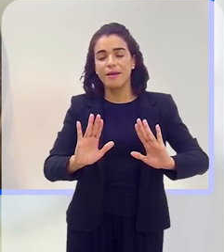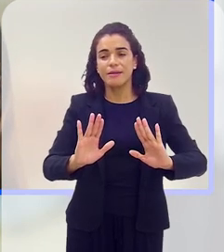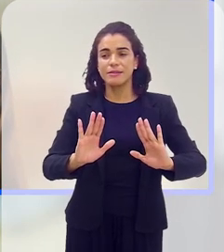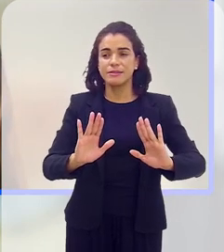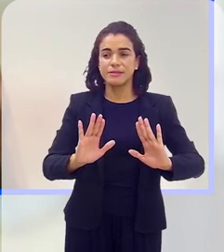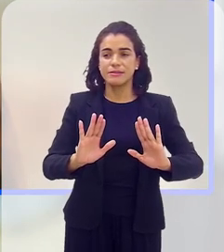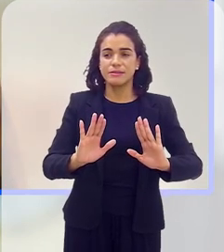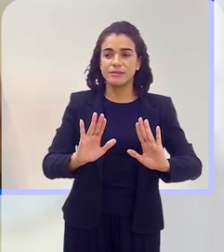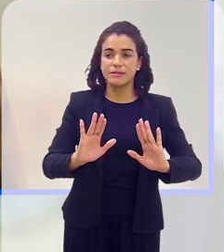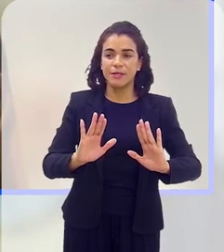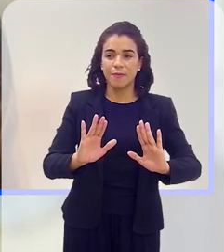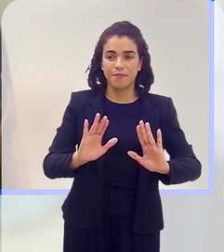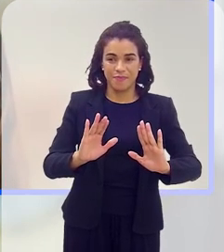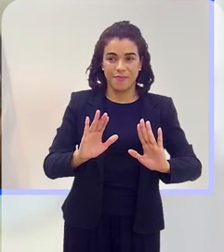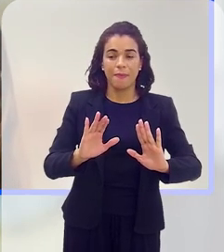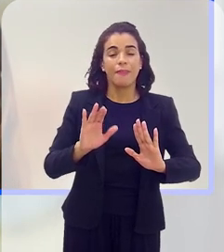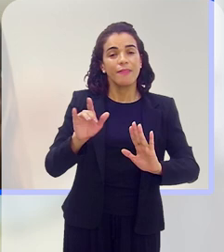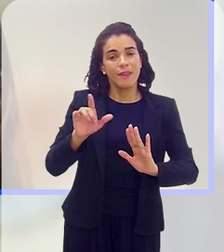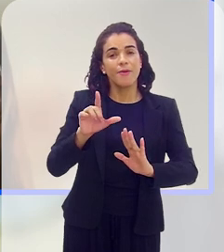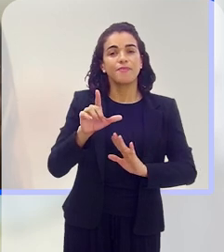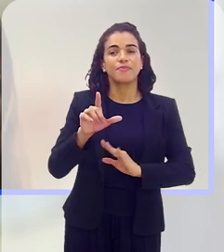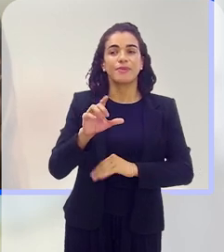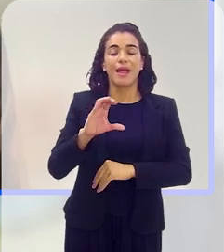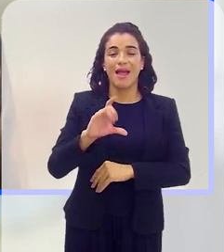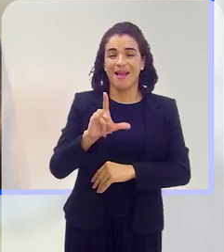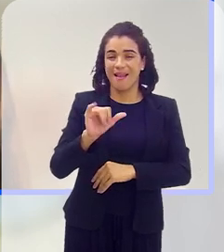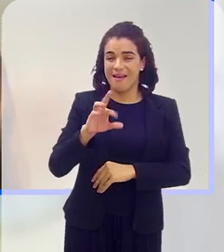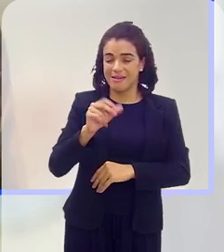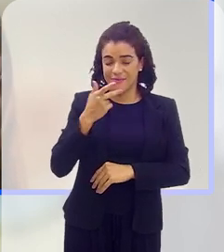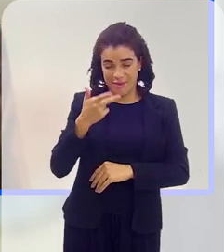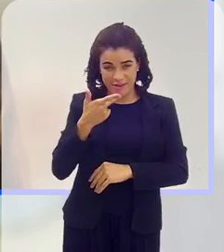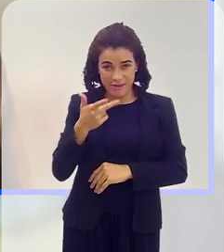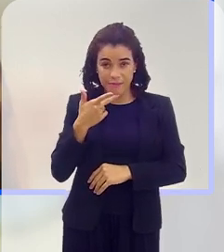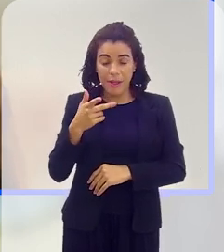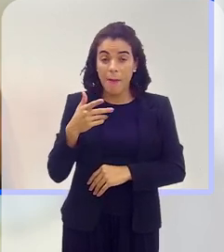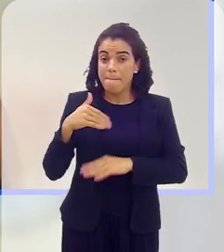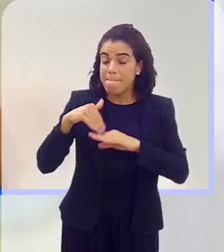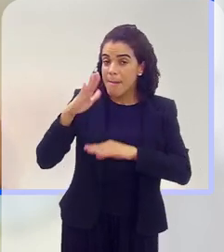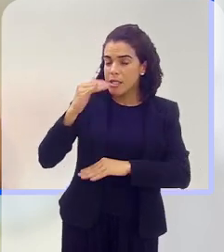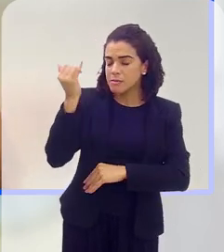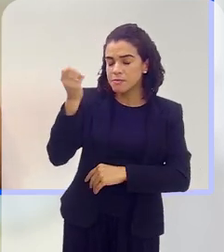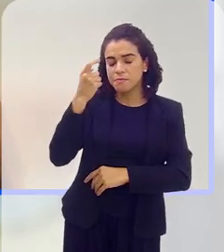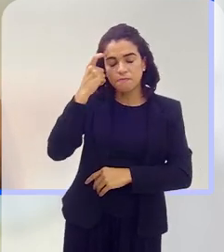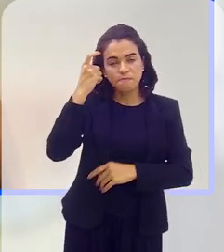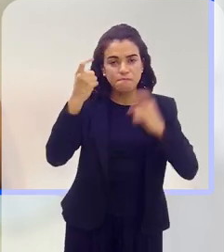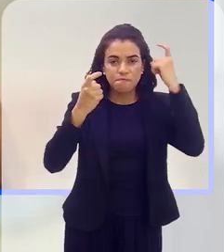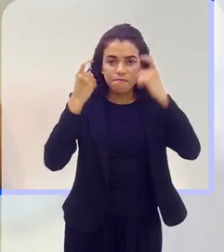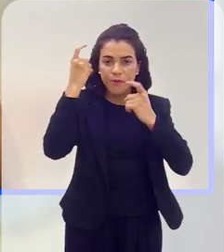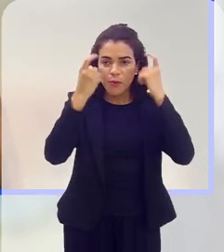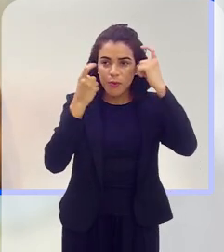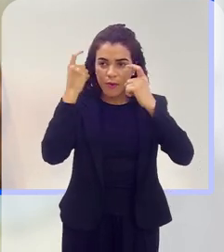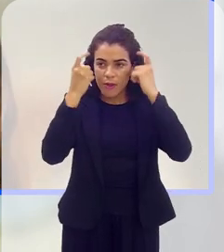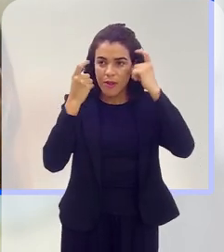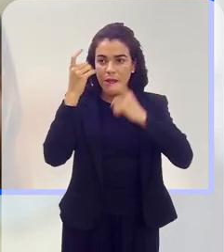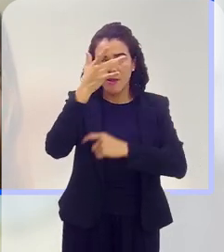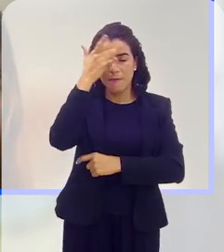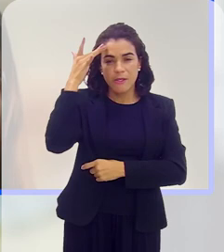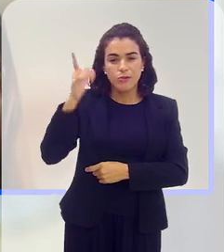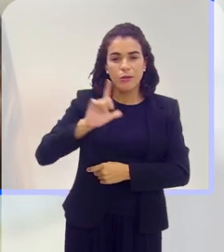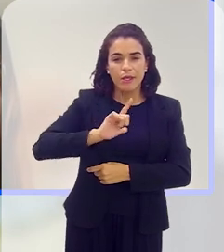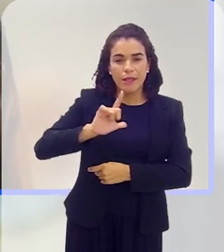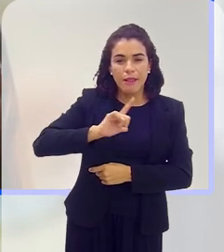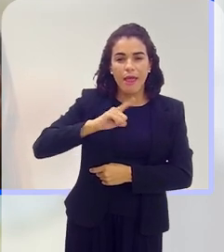É... o que a Cláudia falou que é uma coisa muito interessante, a preocupação maior da ANABA, a pessoa que tem lá a